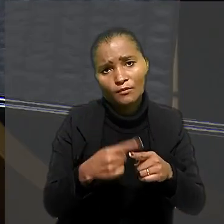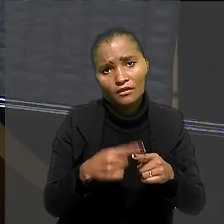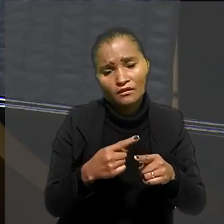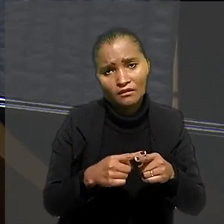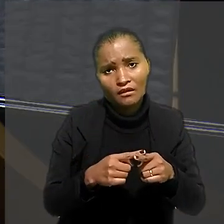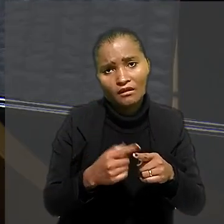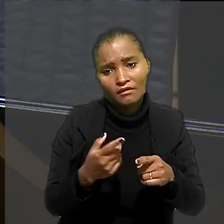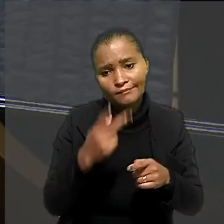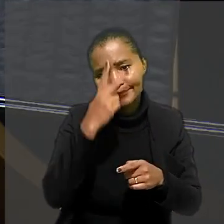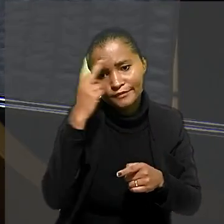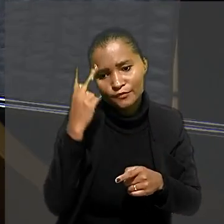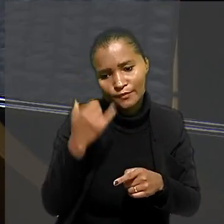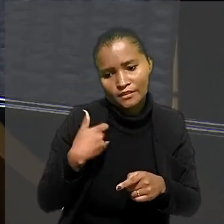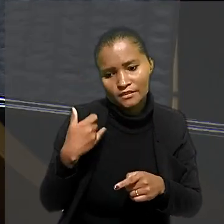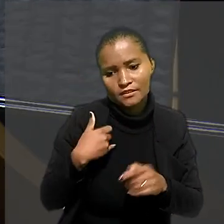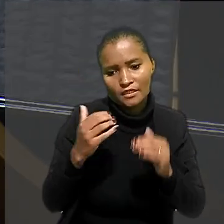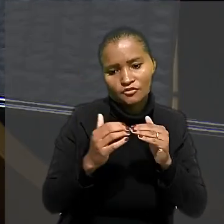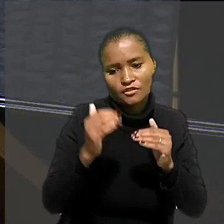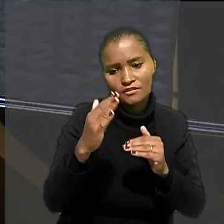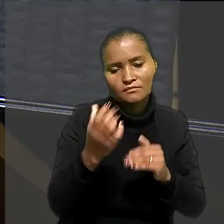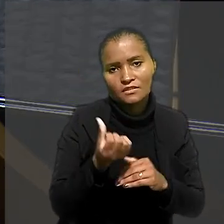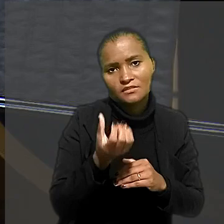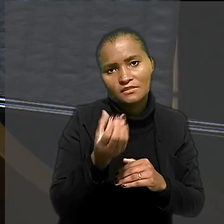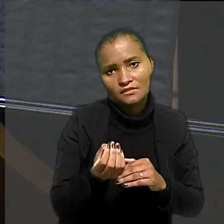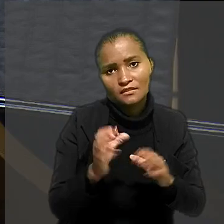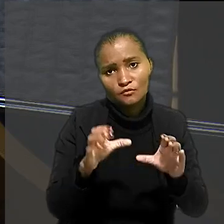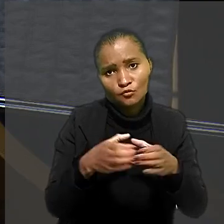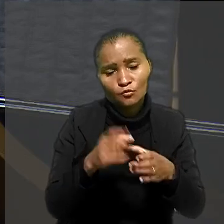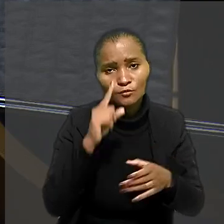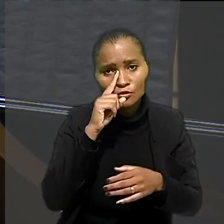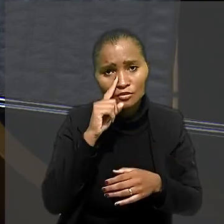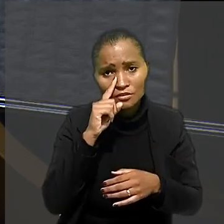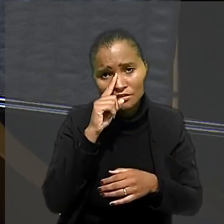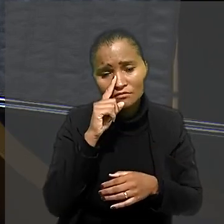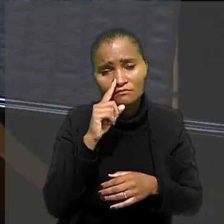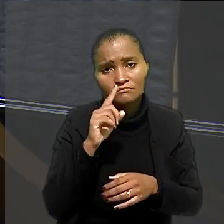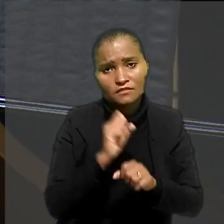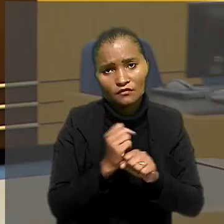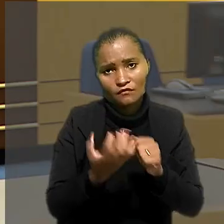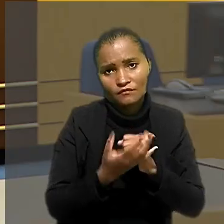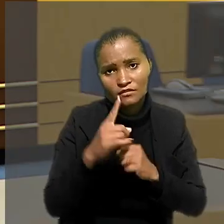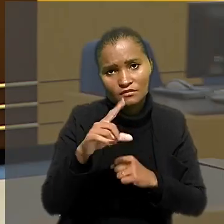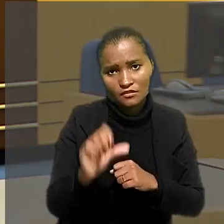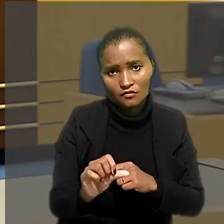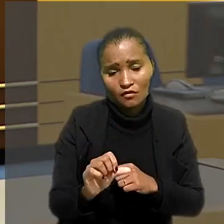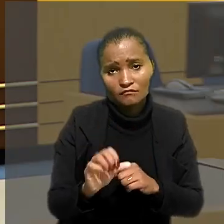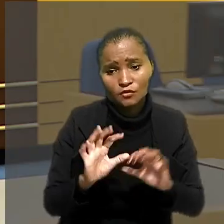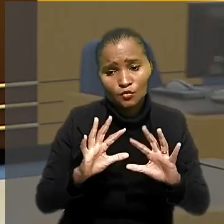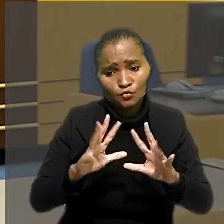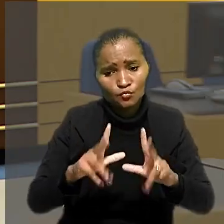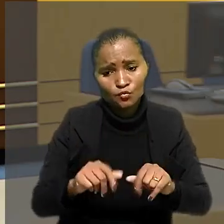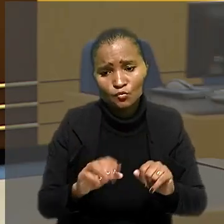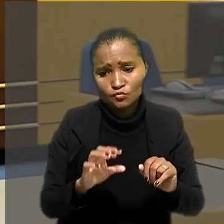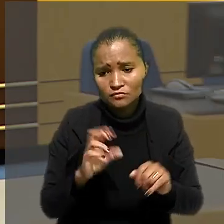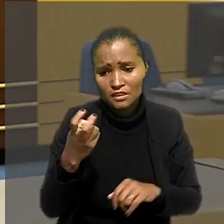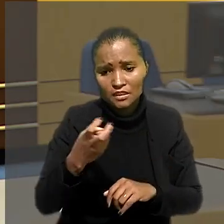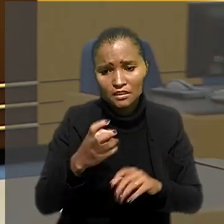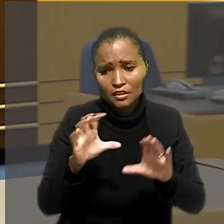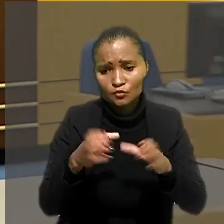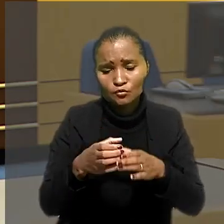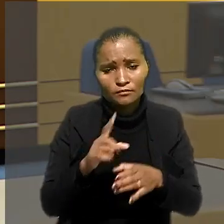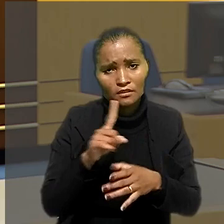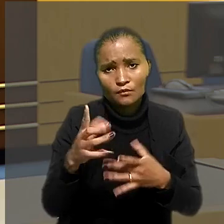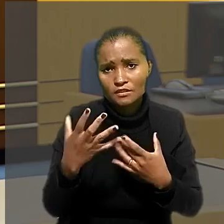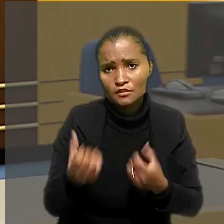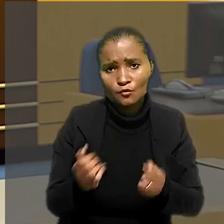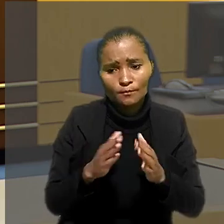acima de 60 anos no grupo de risco da Covid-19. Por unanimidade, a quinta turma do TST negou o